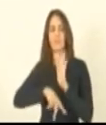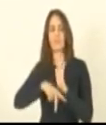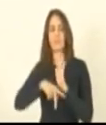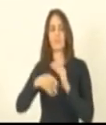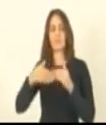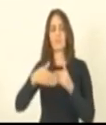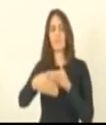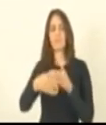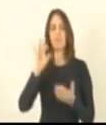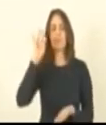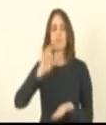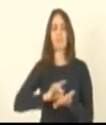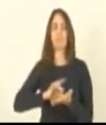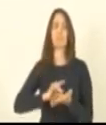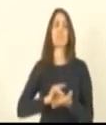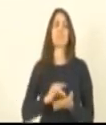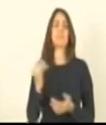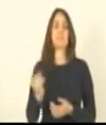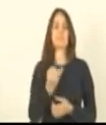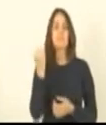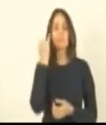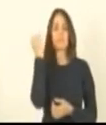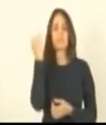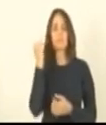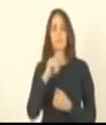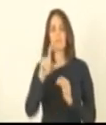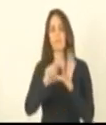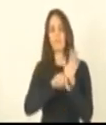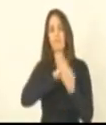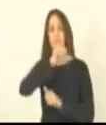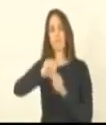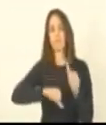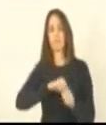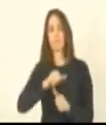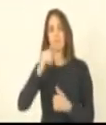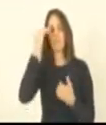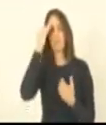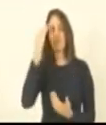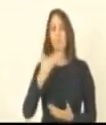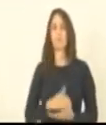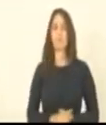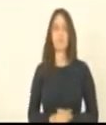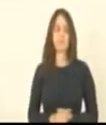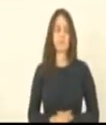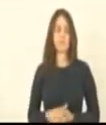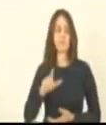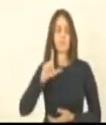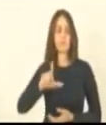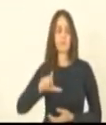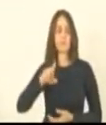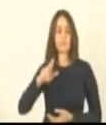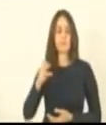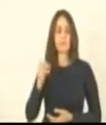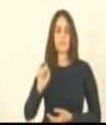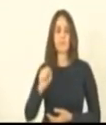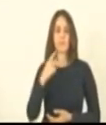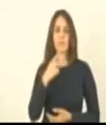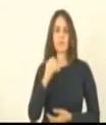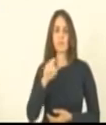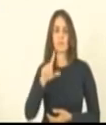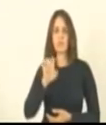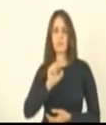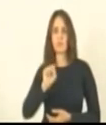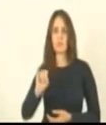efetivamente valer mesmo virar lei parabéns pela proposta deputado Lucas Paulese justificando senhor